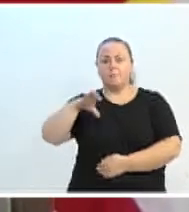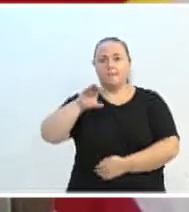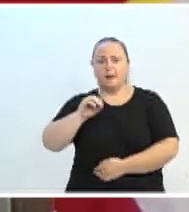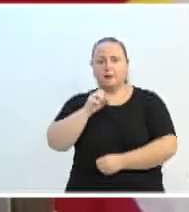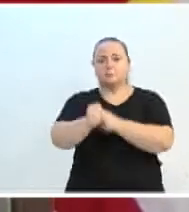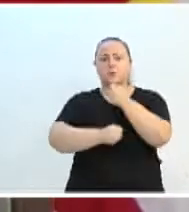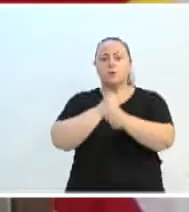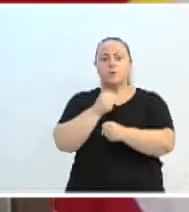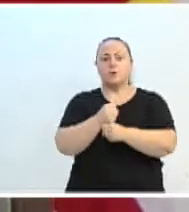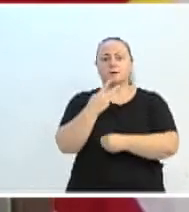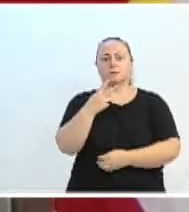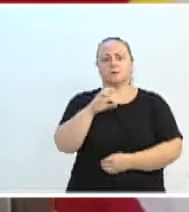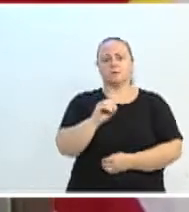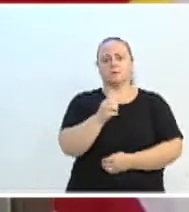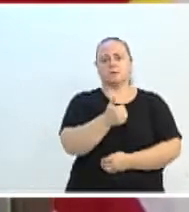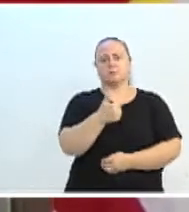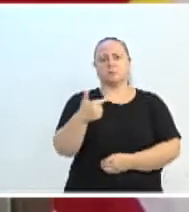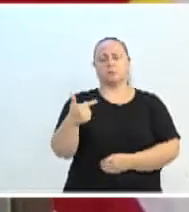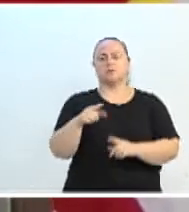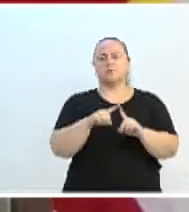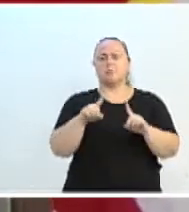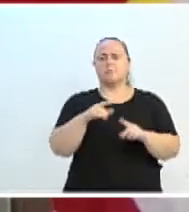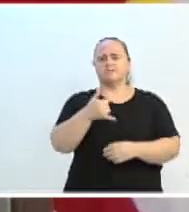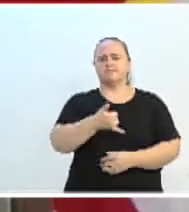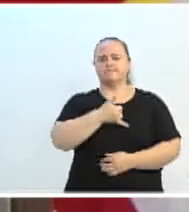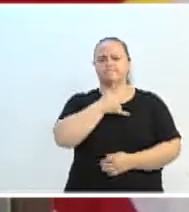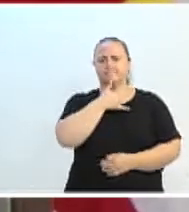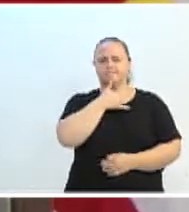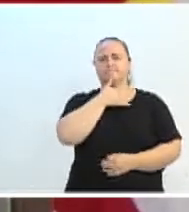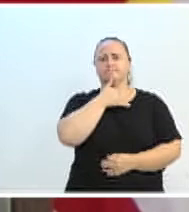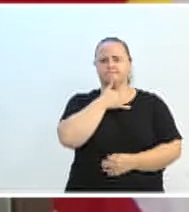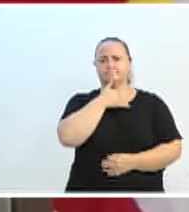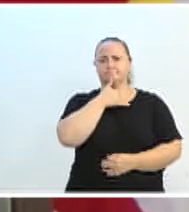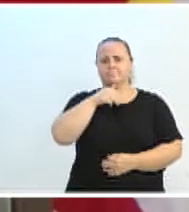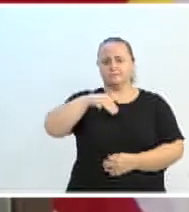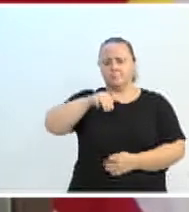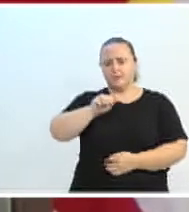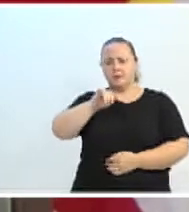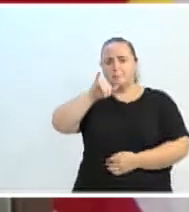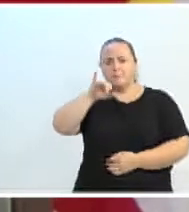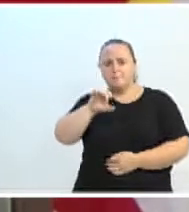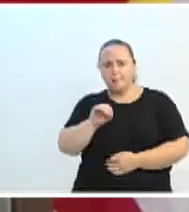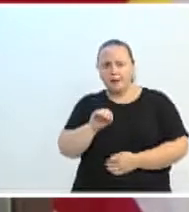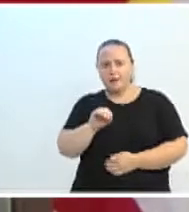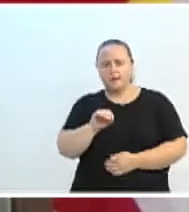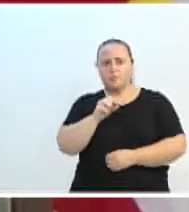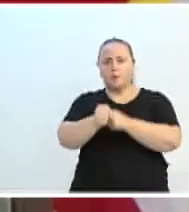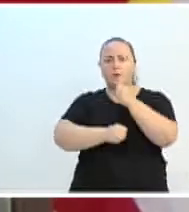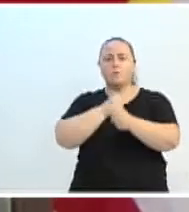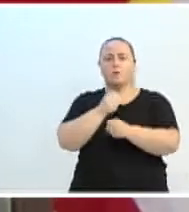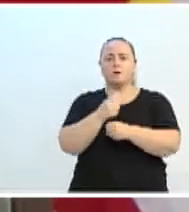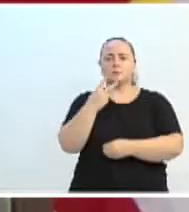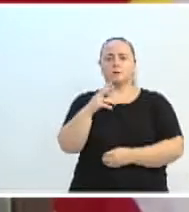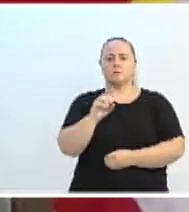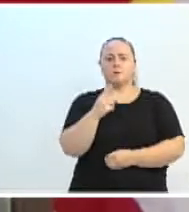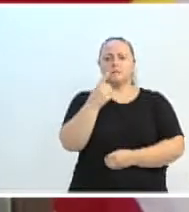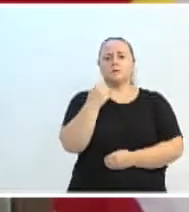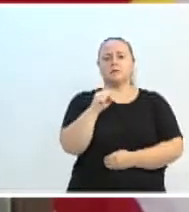Só que, infelizmente, no dia 21 de maio de 2018, nosso querido Yuri acabou falecendo.